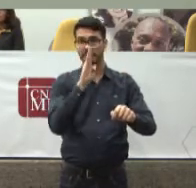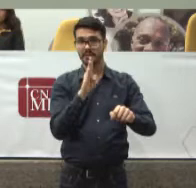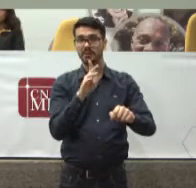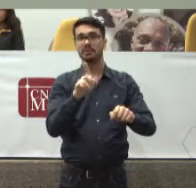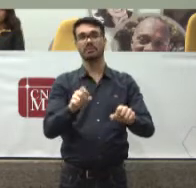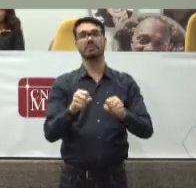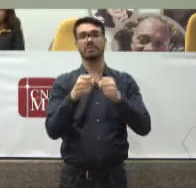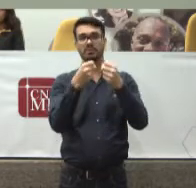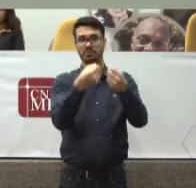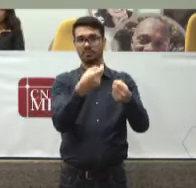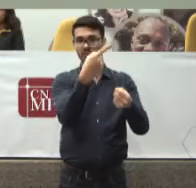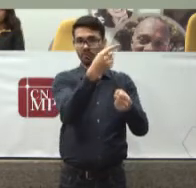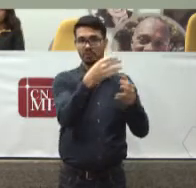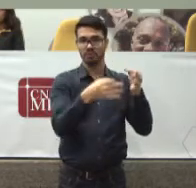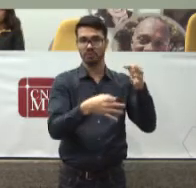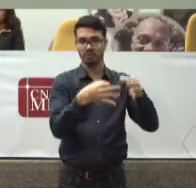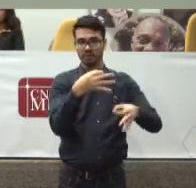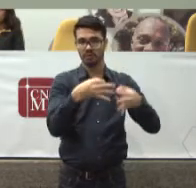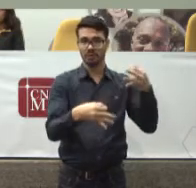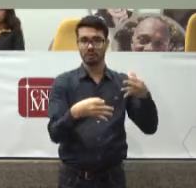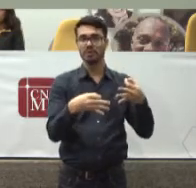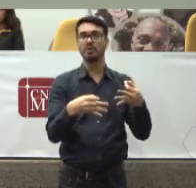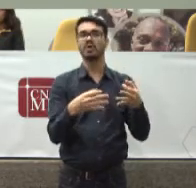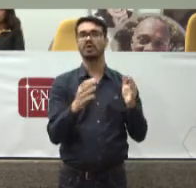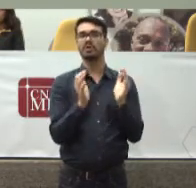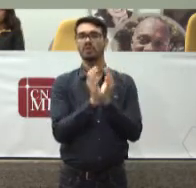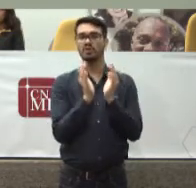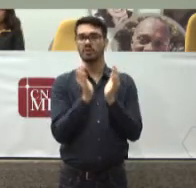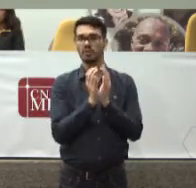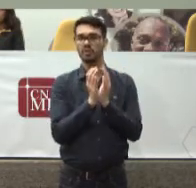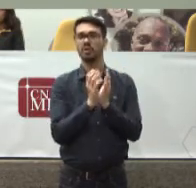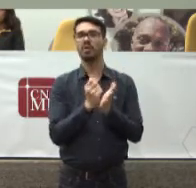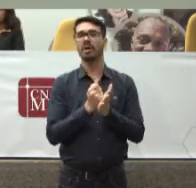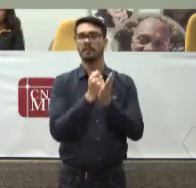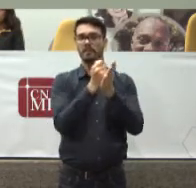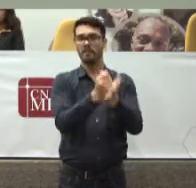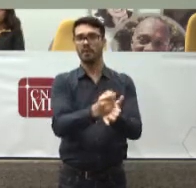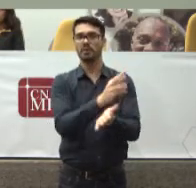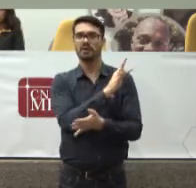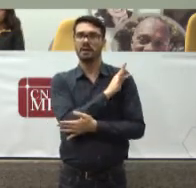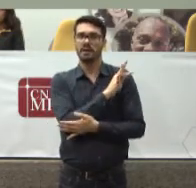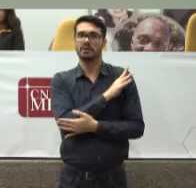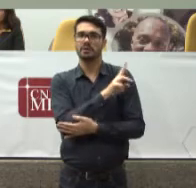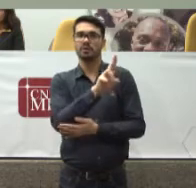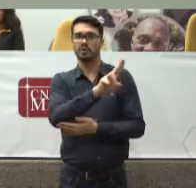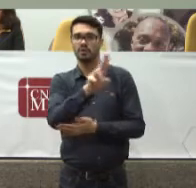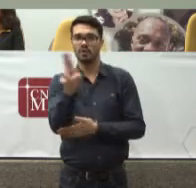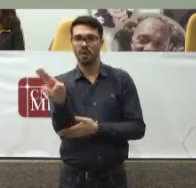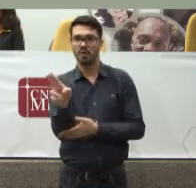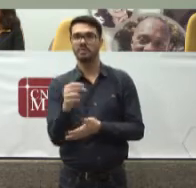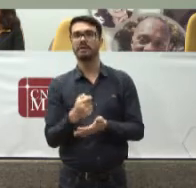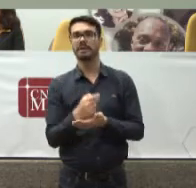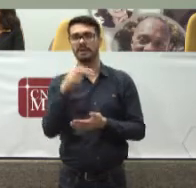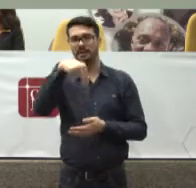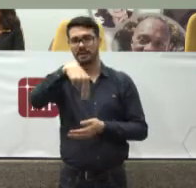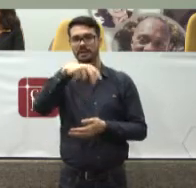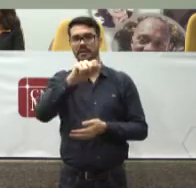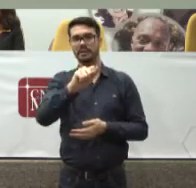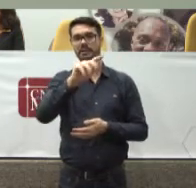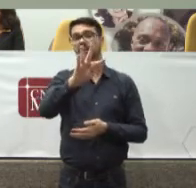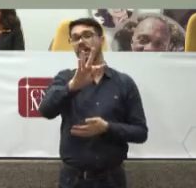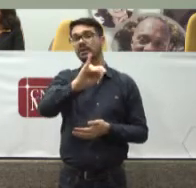Poder Judiciário Um núcleo De apoio técnico Batizado por nós Como NatJus